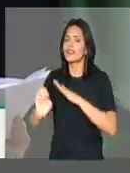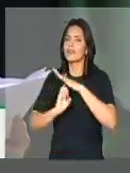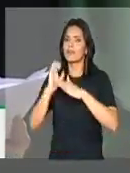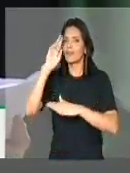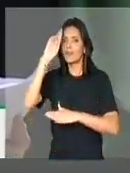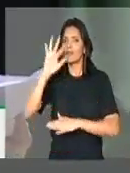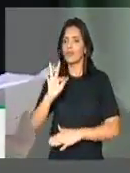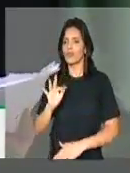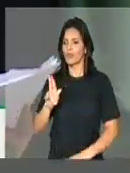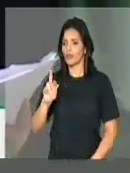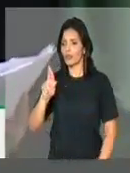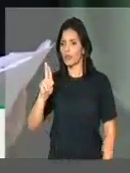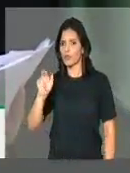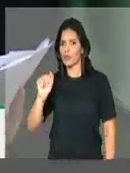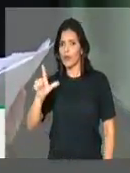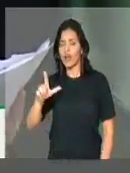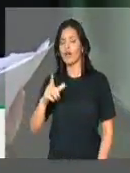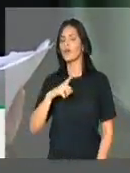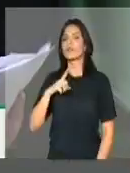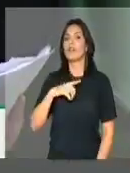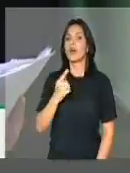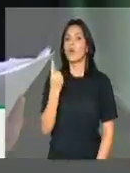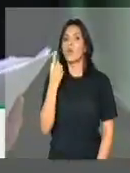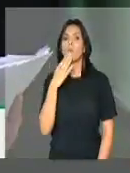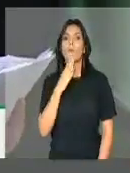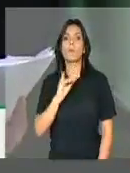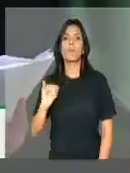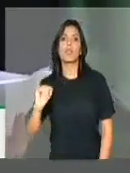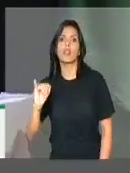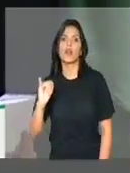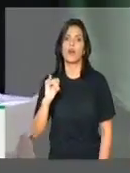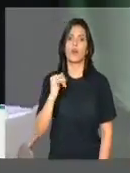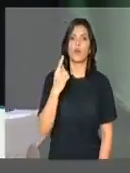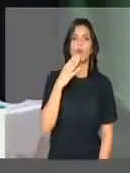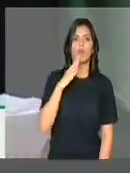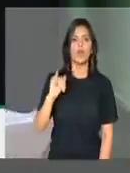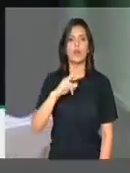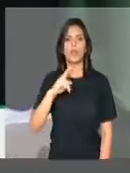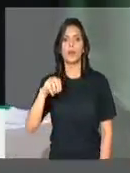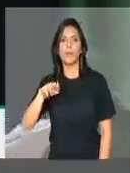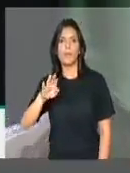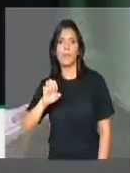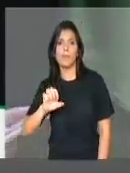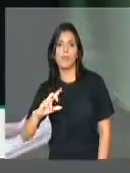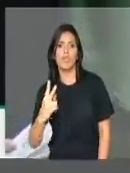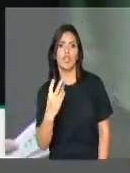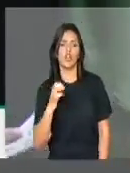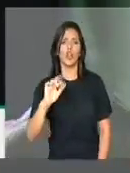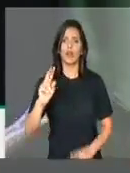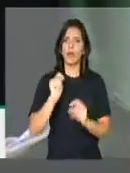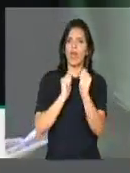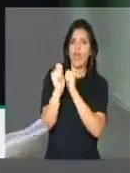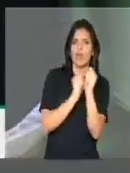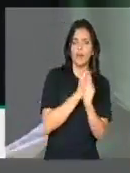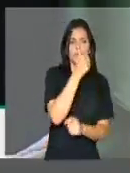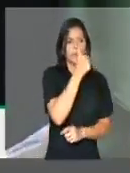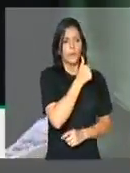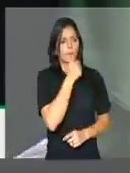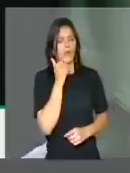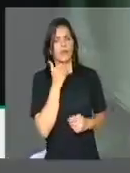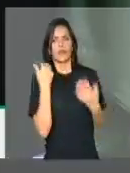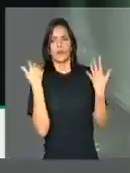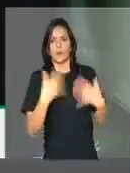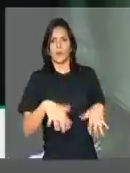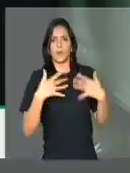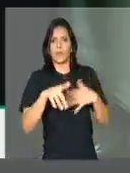que dá mais de um bilhão, um bilhão e meio, para depois vir economizar um sacrifício do trabalhador